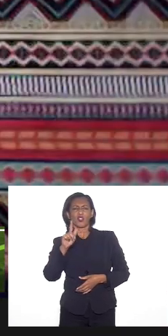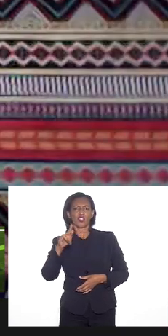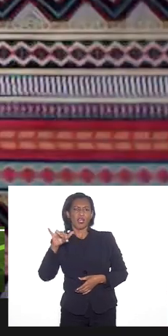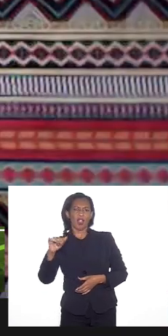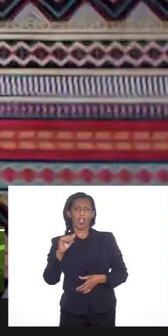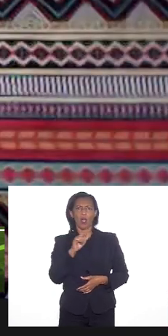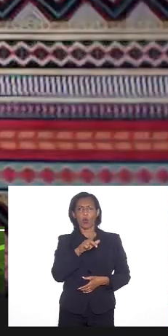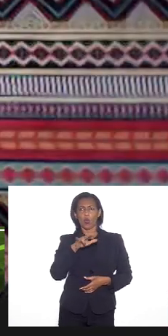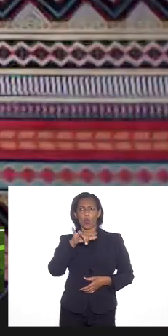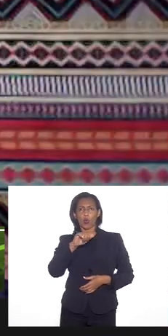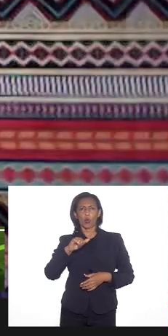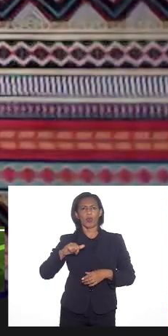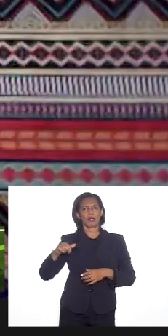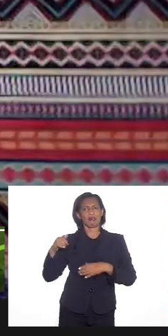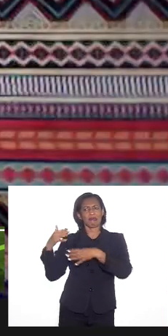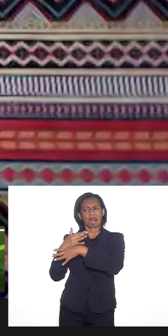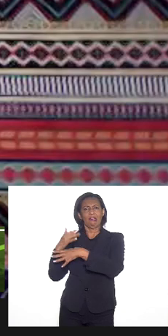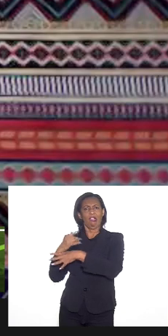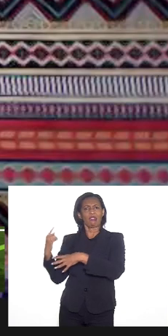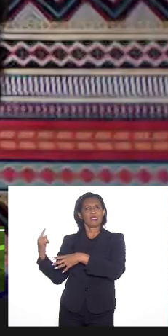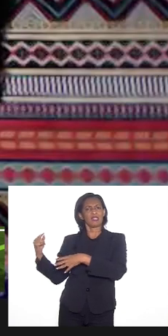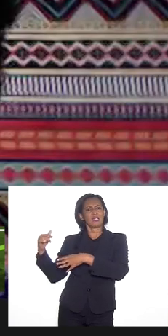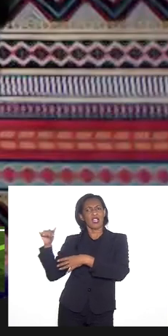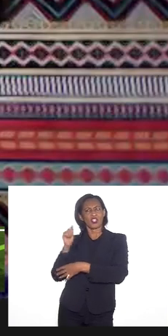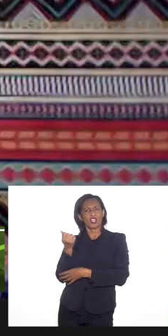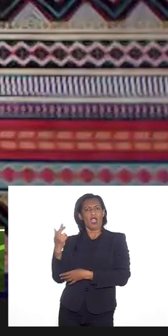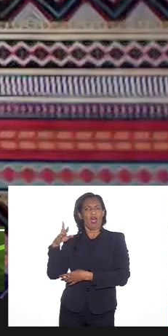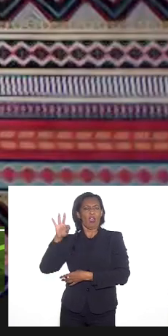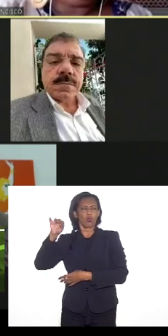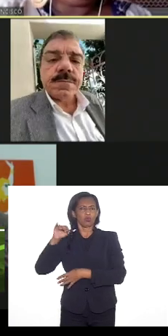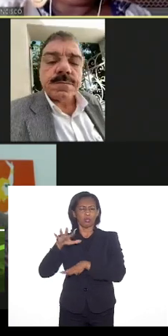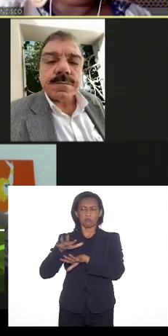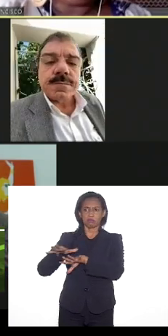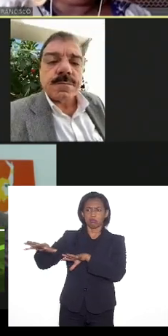Cidade Alta toda aquela área obrigada presidente